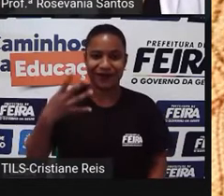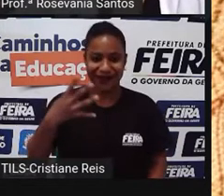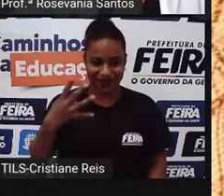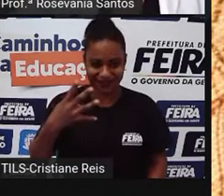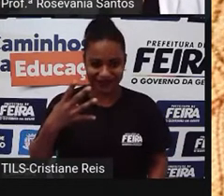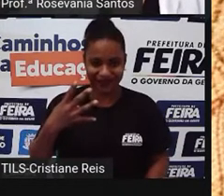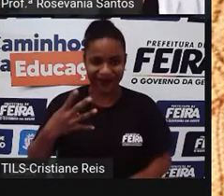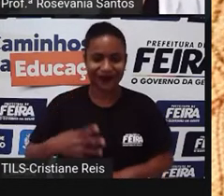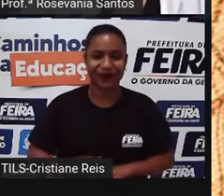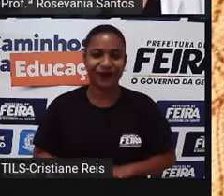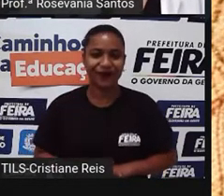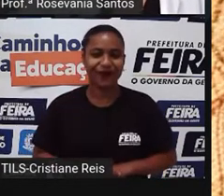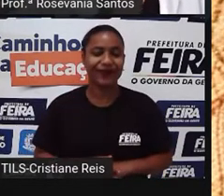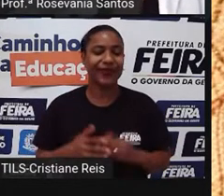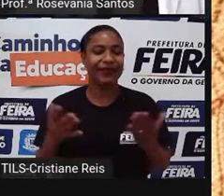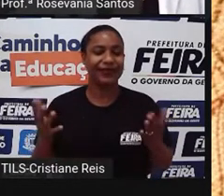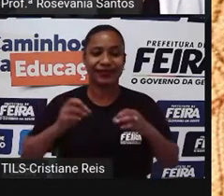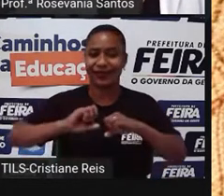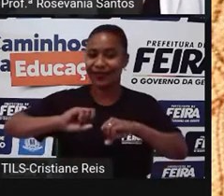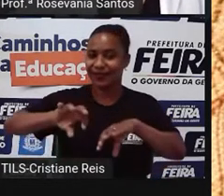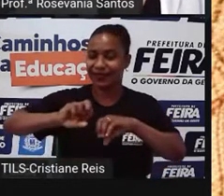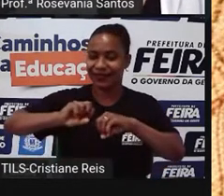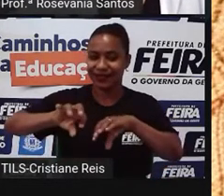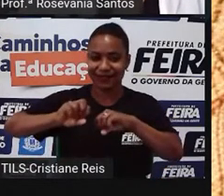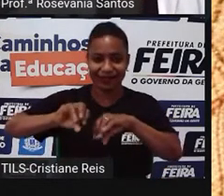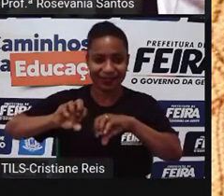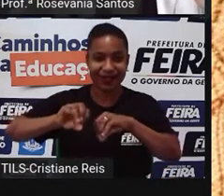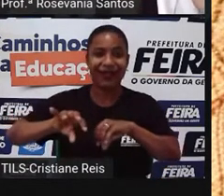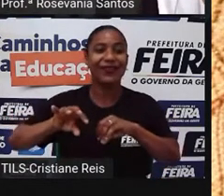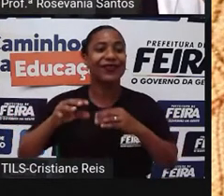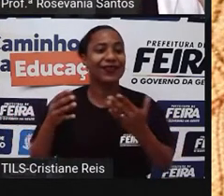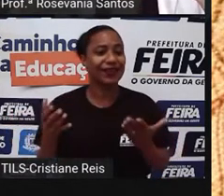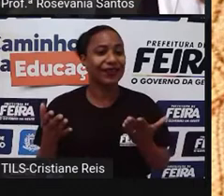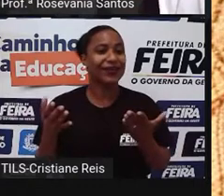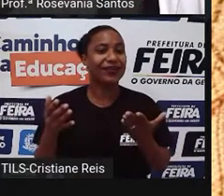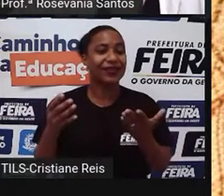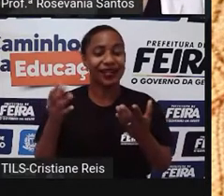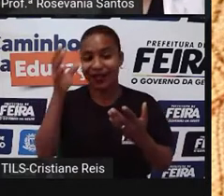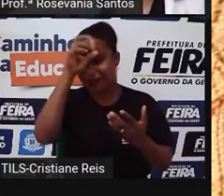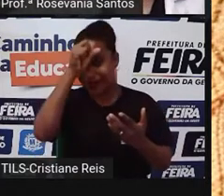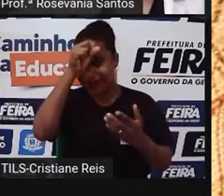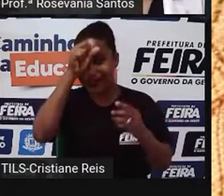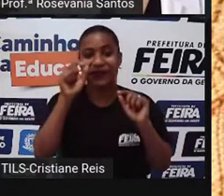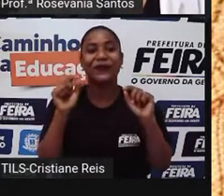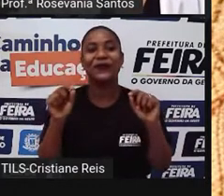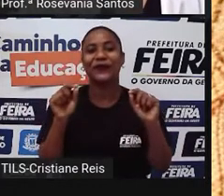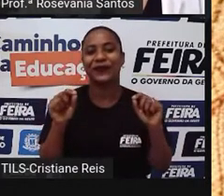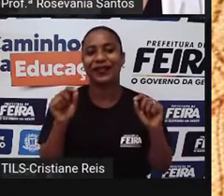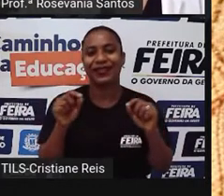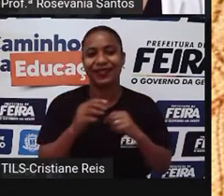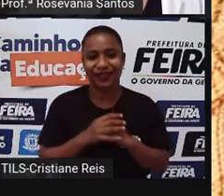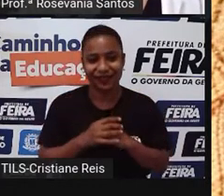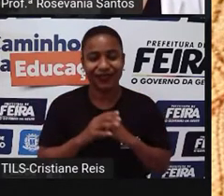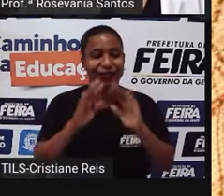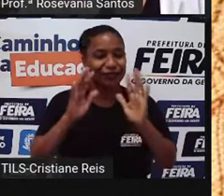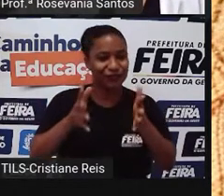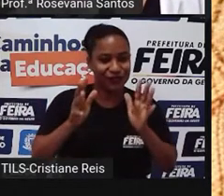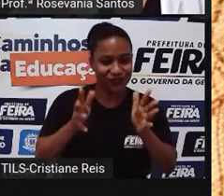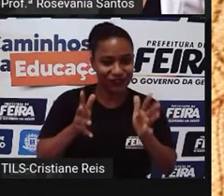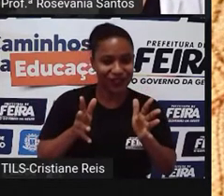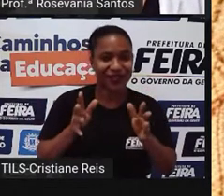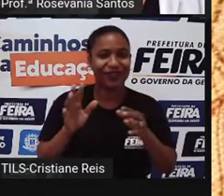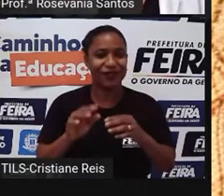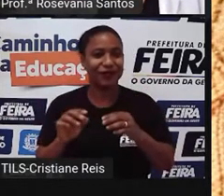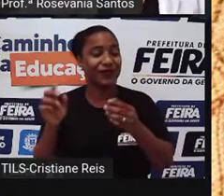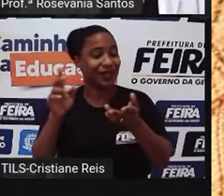aula reserva para a gente hoje? Como vocês sabem, a gente já trabalhou, né? A União Europeia, já